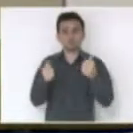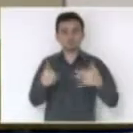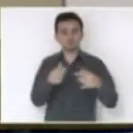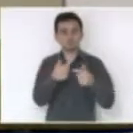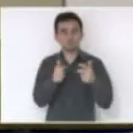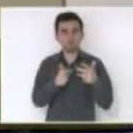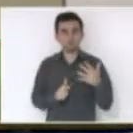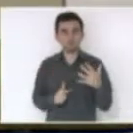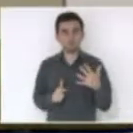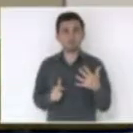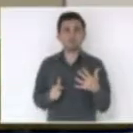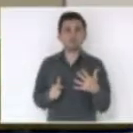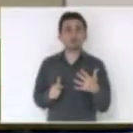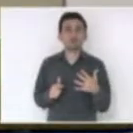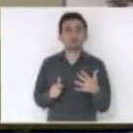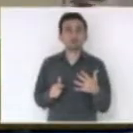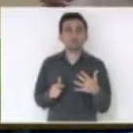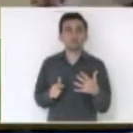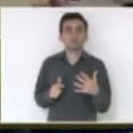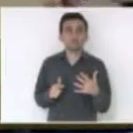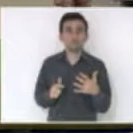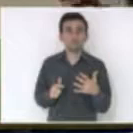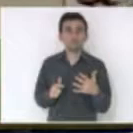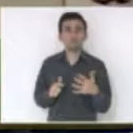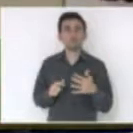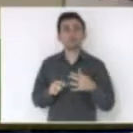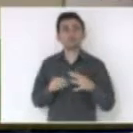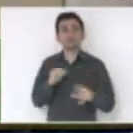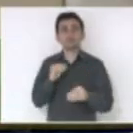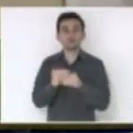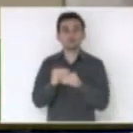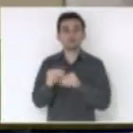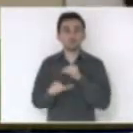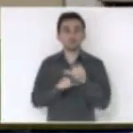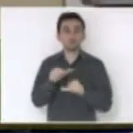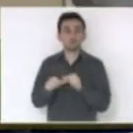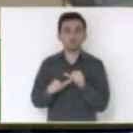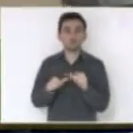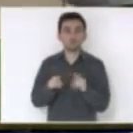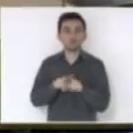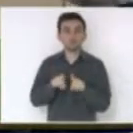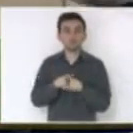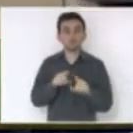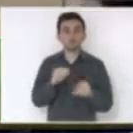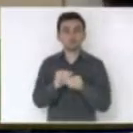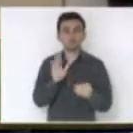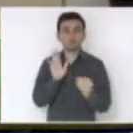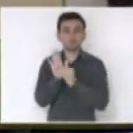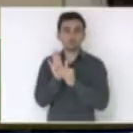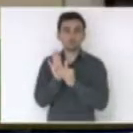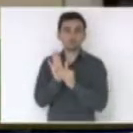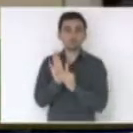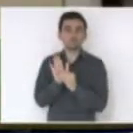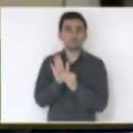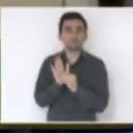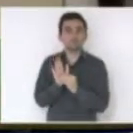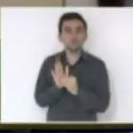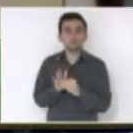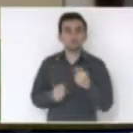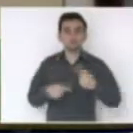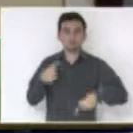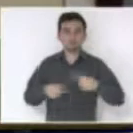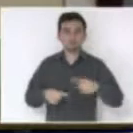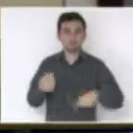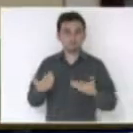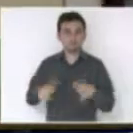providências correlatas, emenda modificativa e emenda aditiva, em discussão.